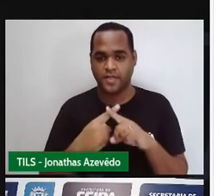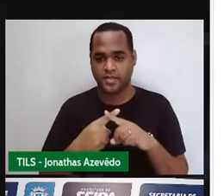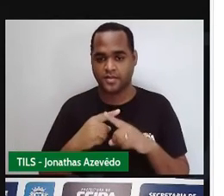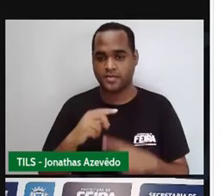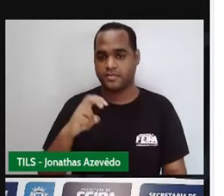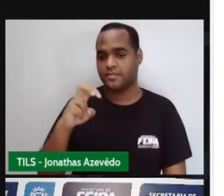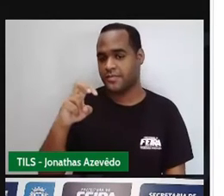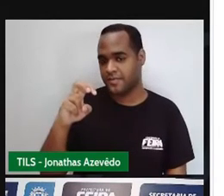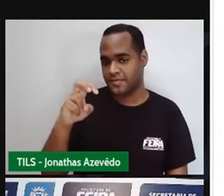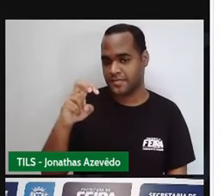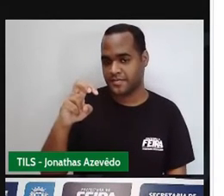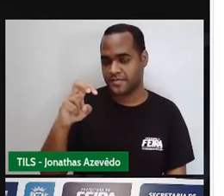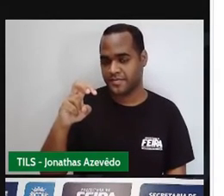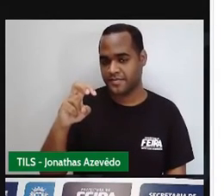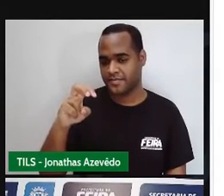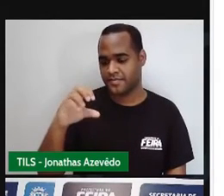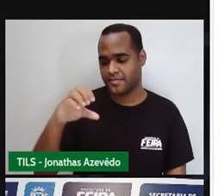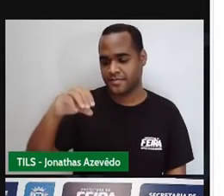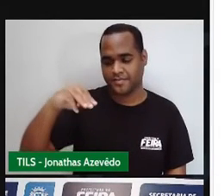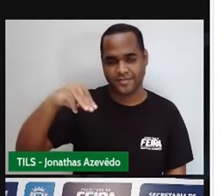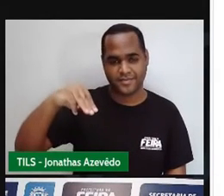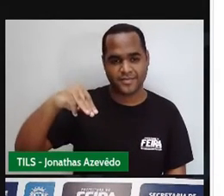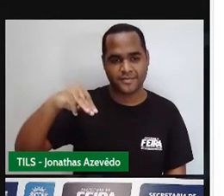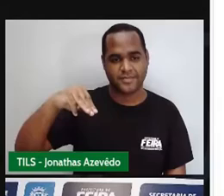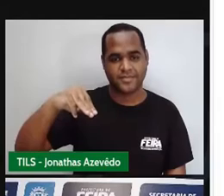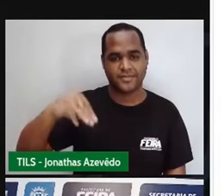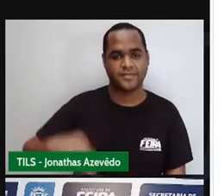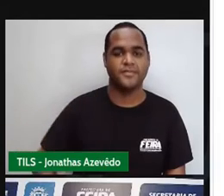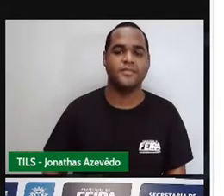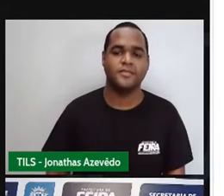vezes cinco centímetros.